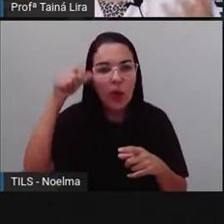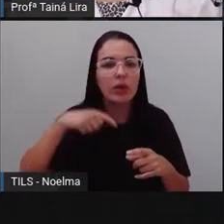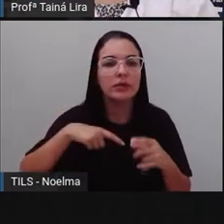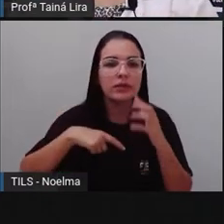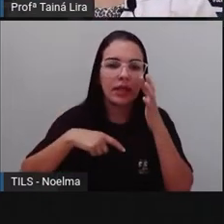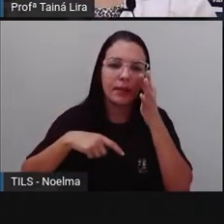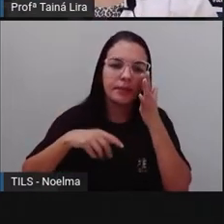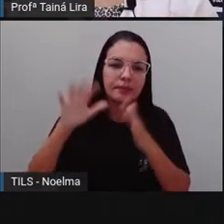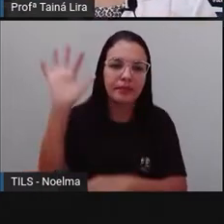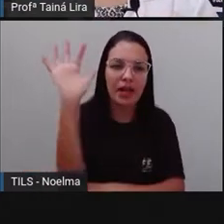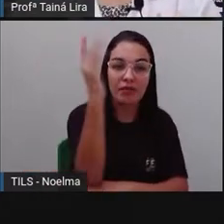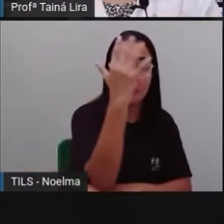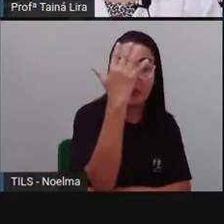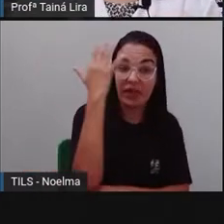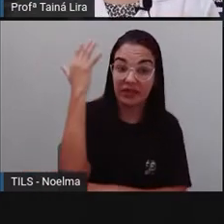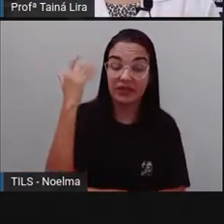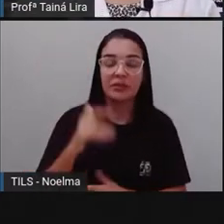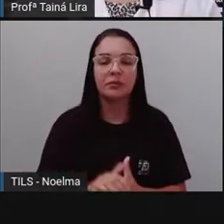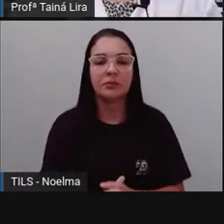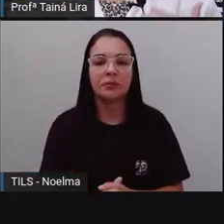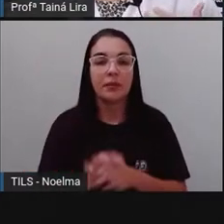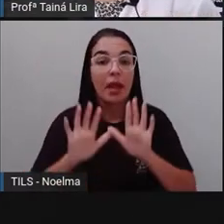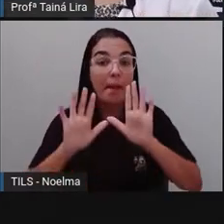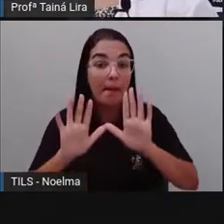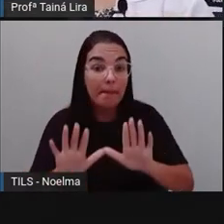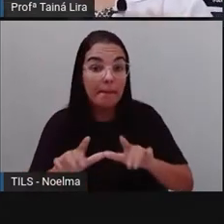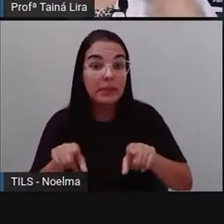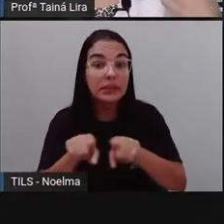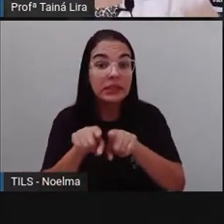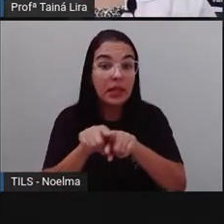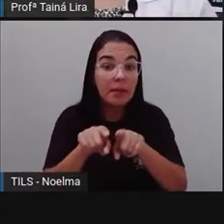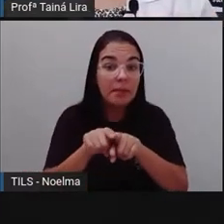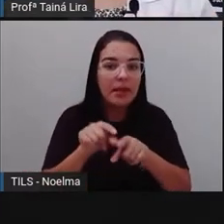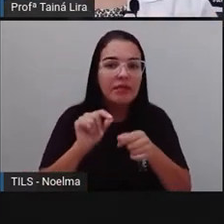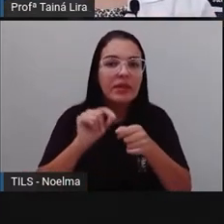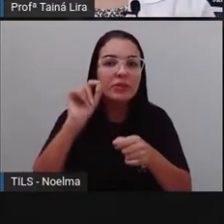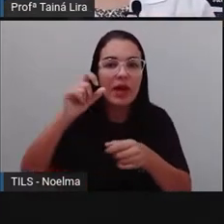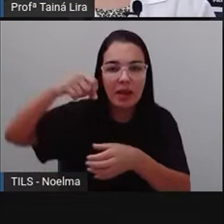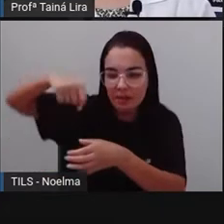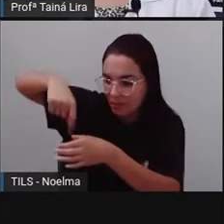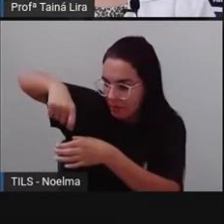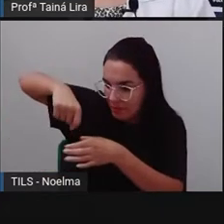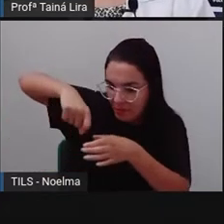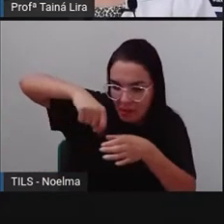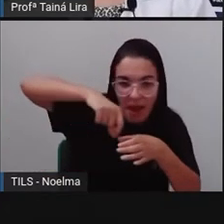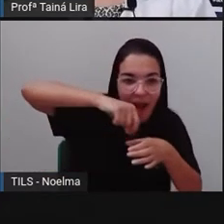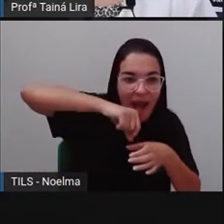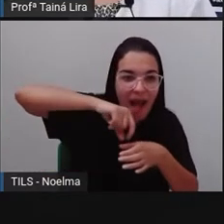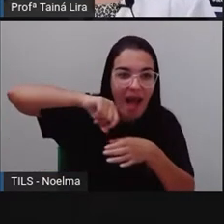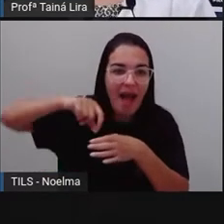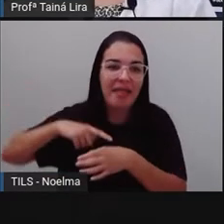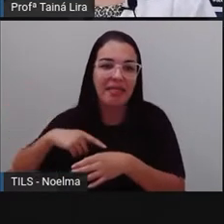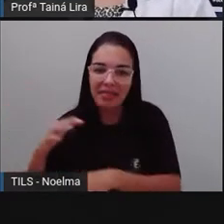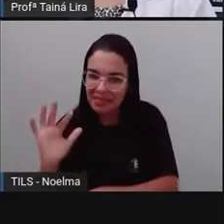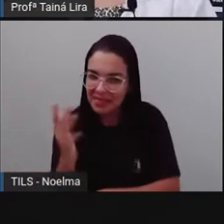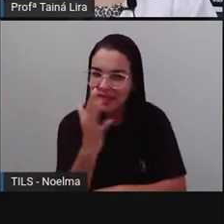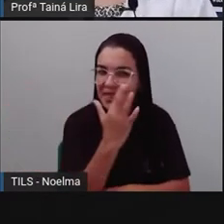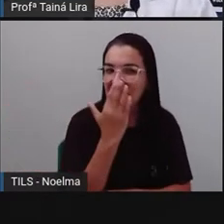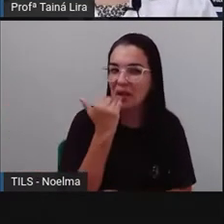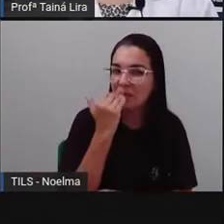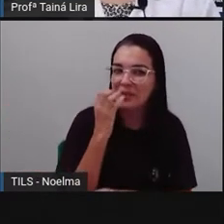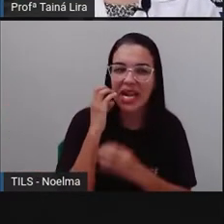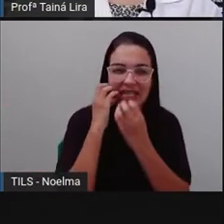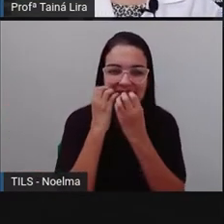floresta amazônica, tá? Mas eles também plantam, olha lá, roçado, eles plantam, tá bom?